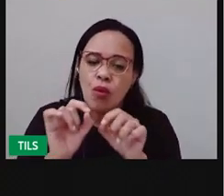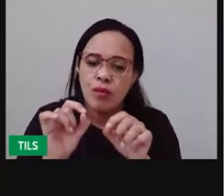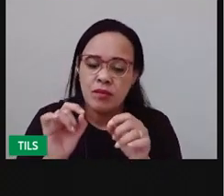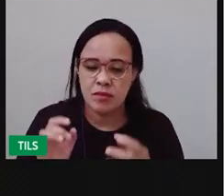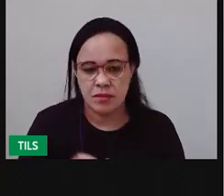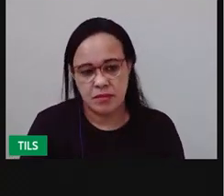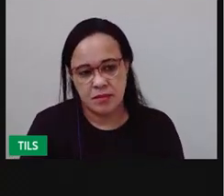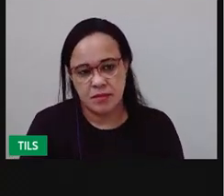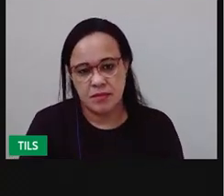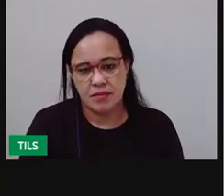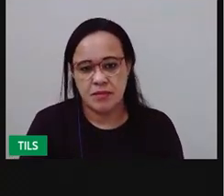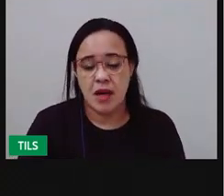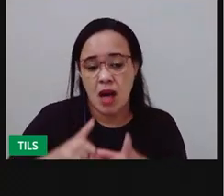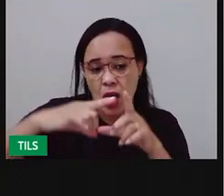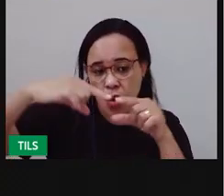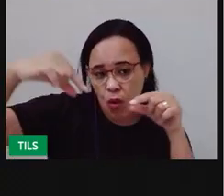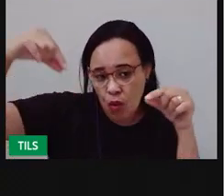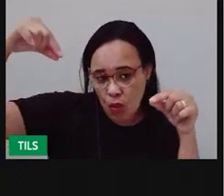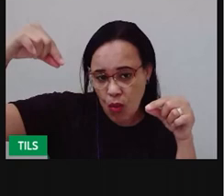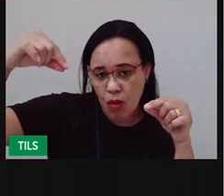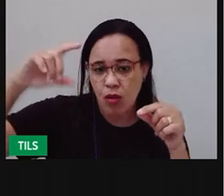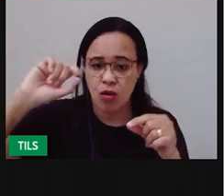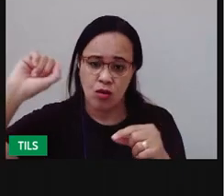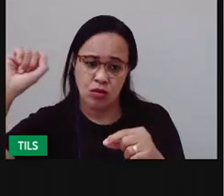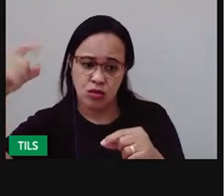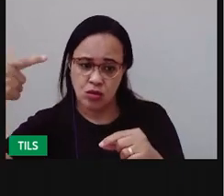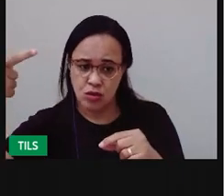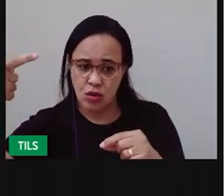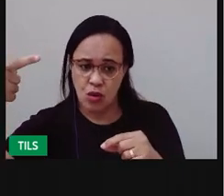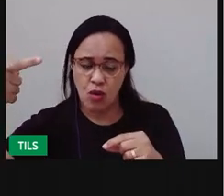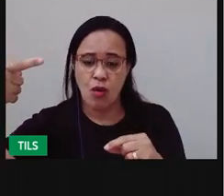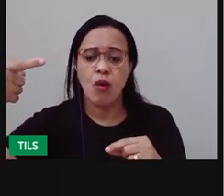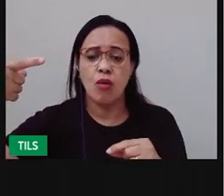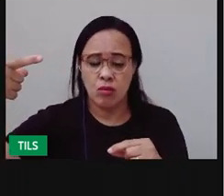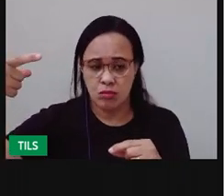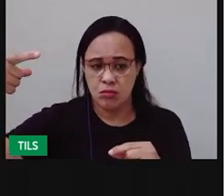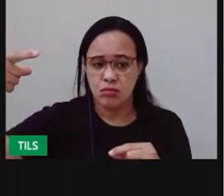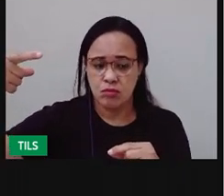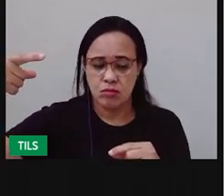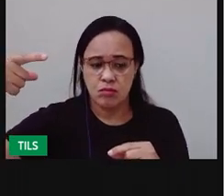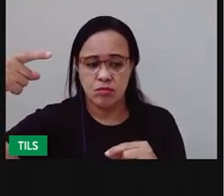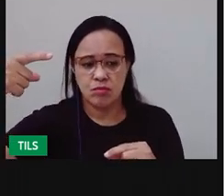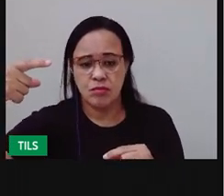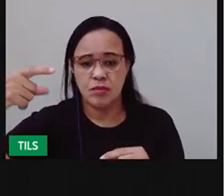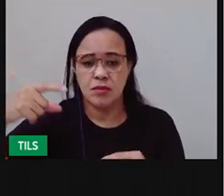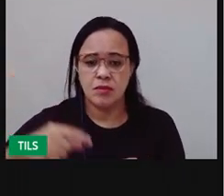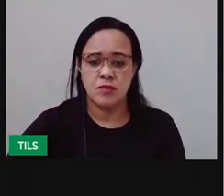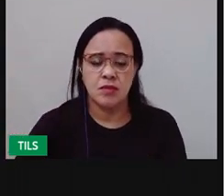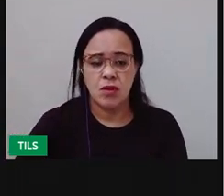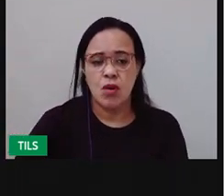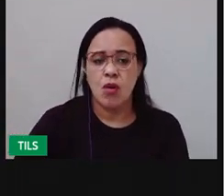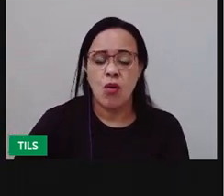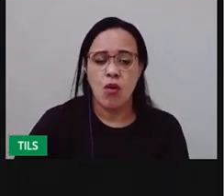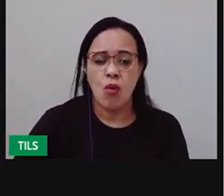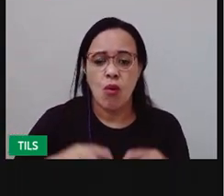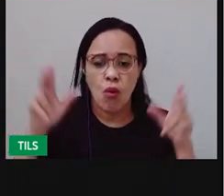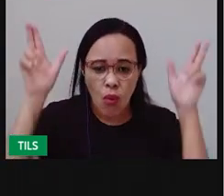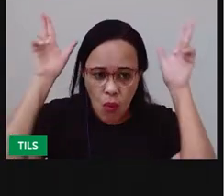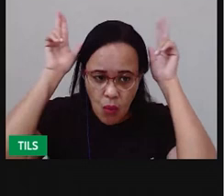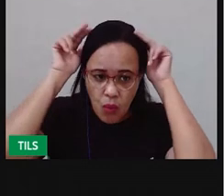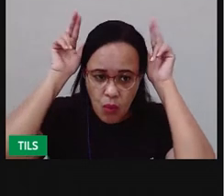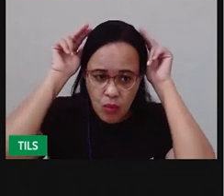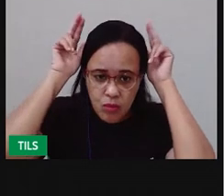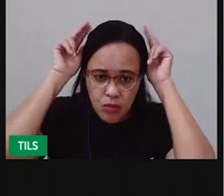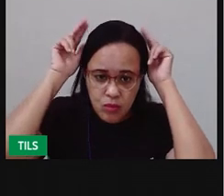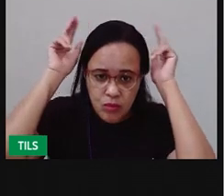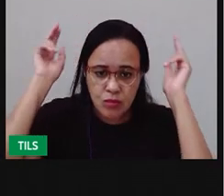Eu já vi aí uma lua, um sol, um jumento, um